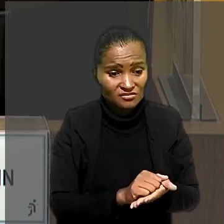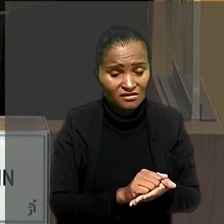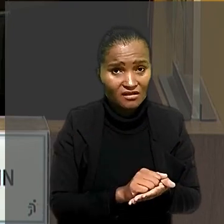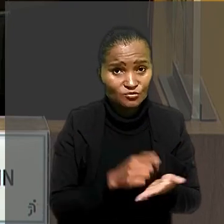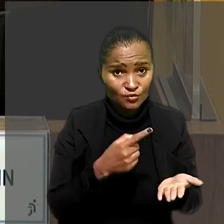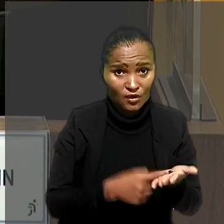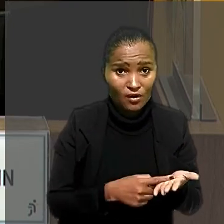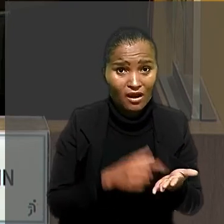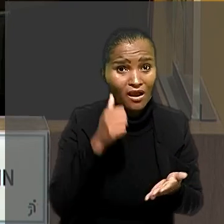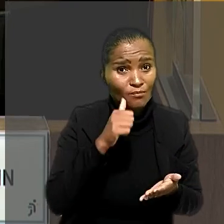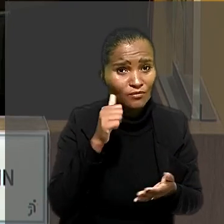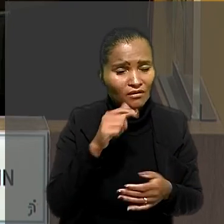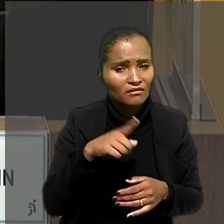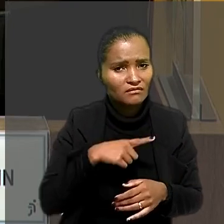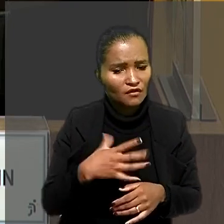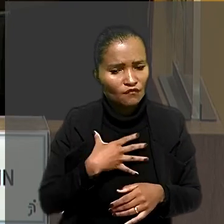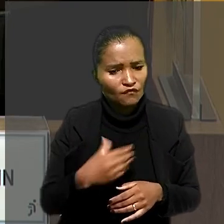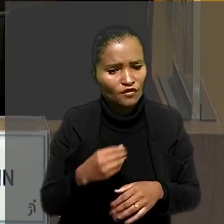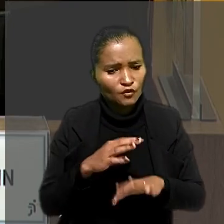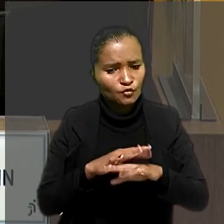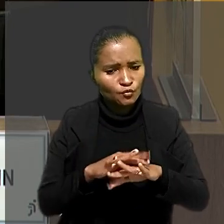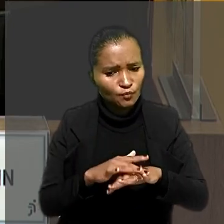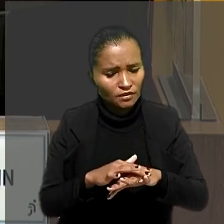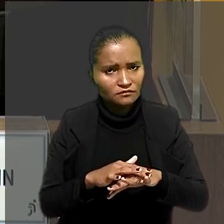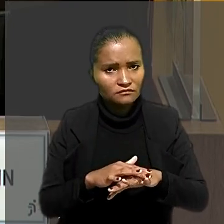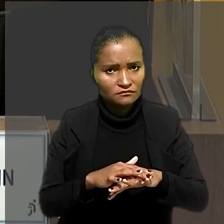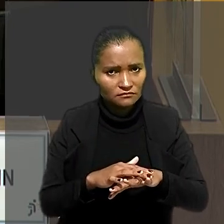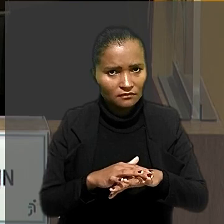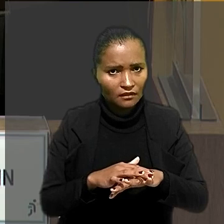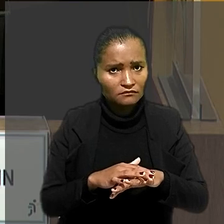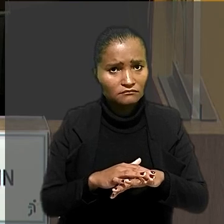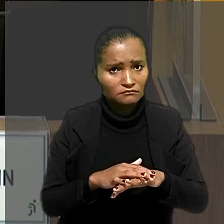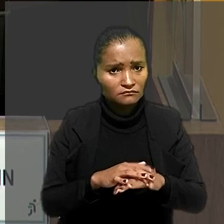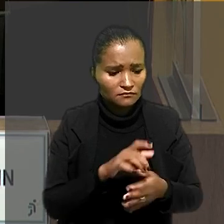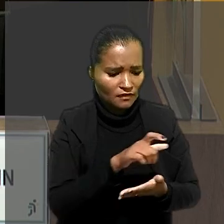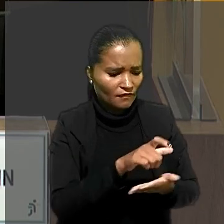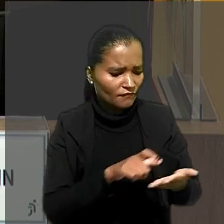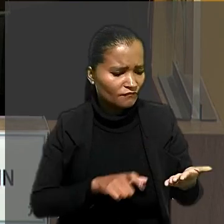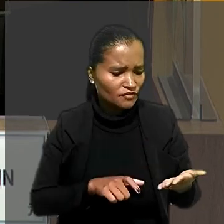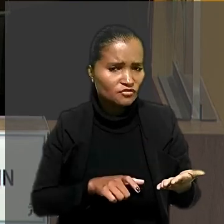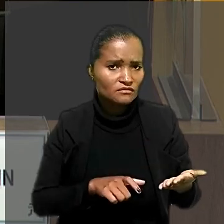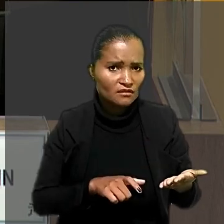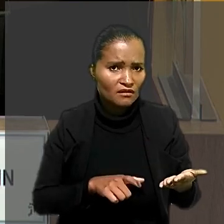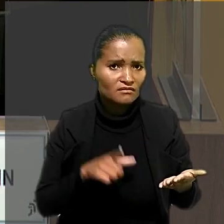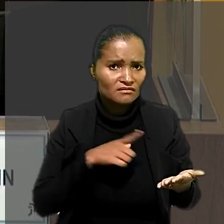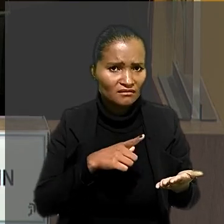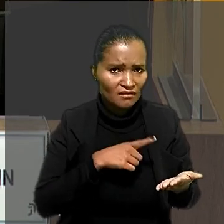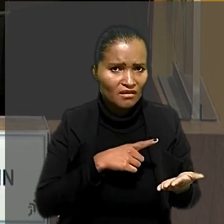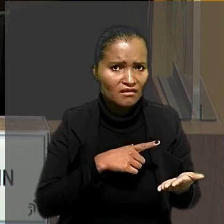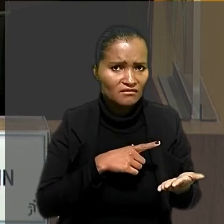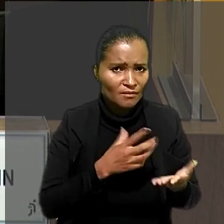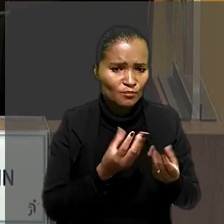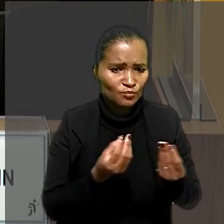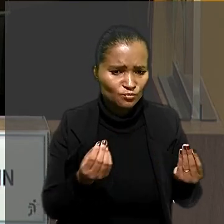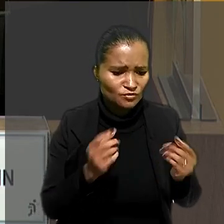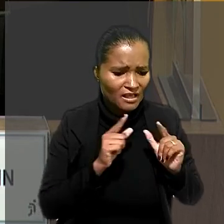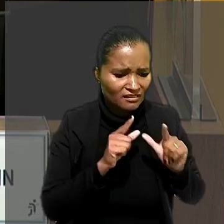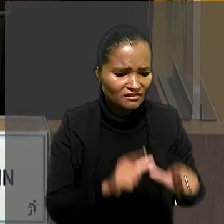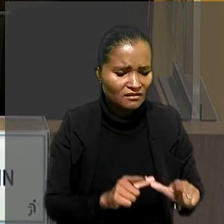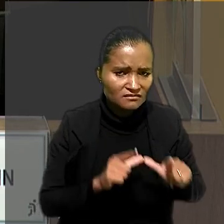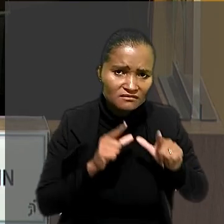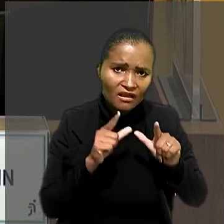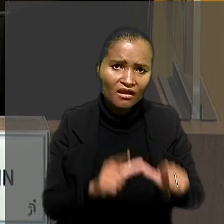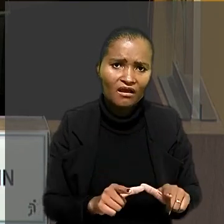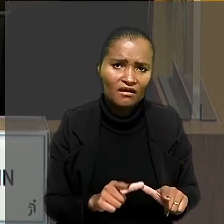que a reclamante tem um filho doente, inclusive que sua ficha de registro consome diversos registros de atestados